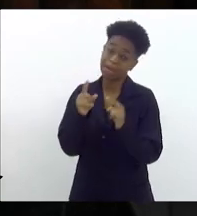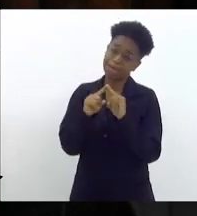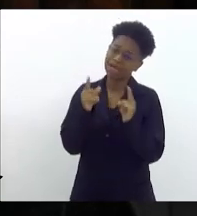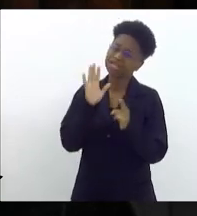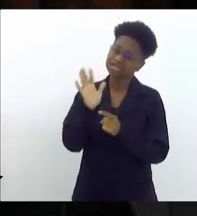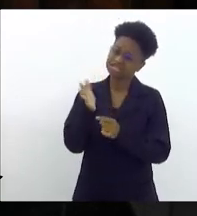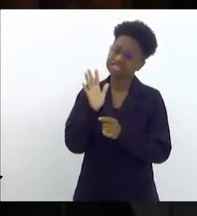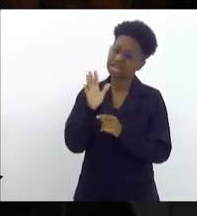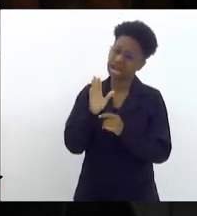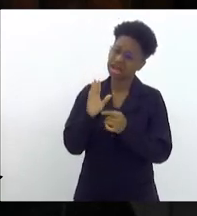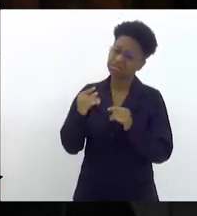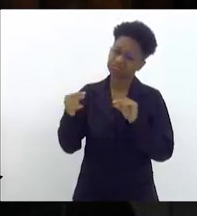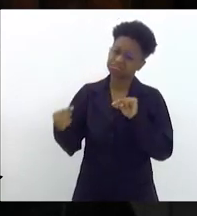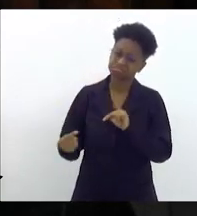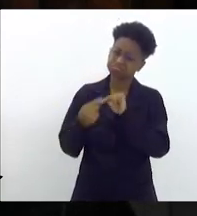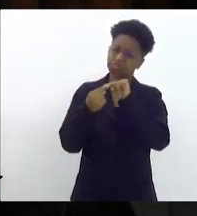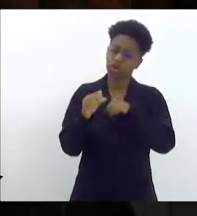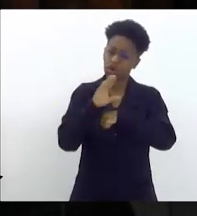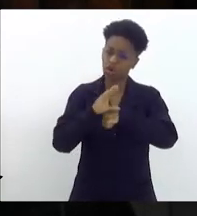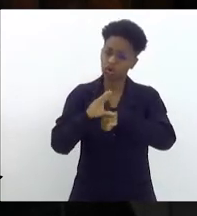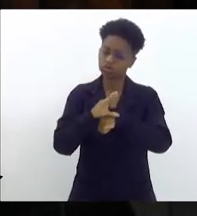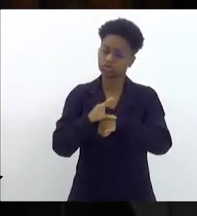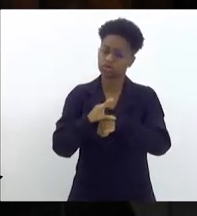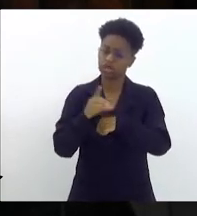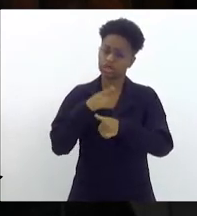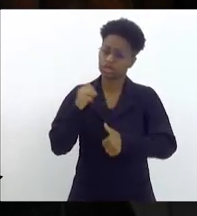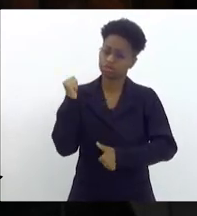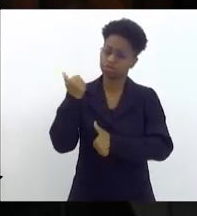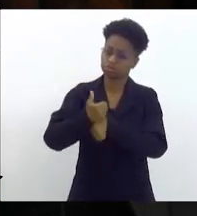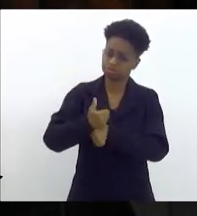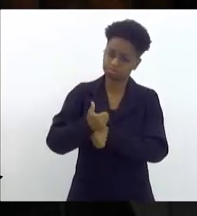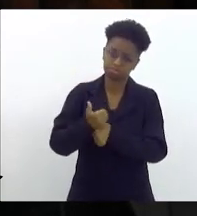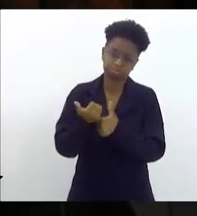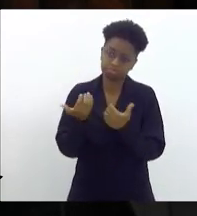previsto na Constituição. O substitutivo